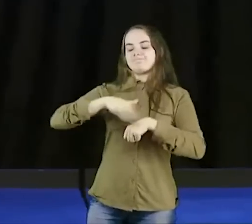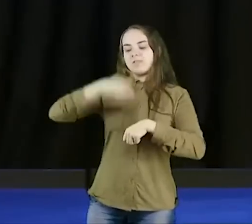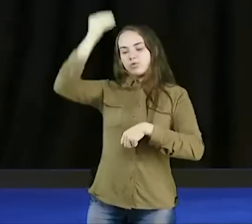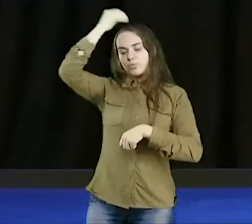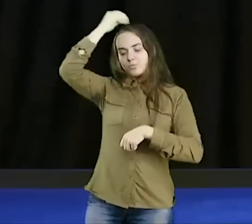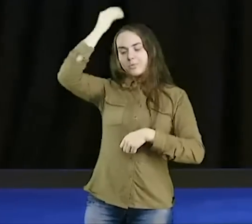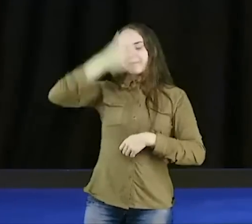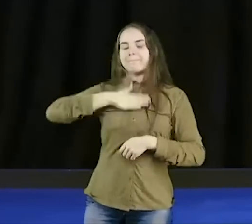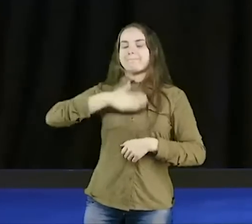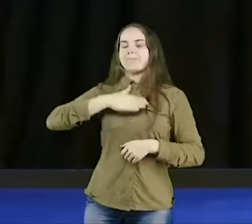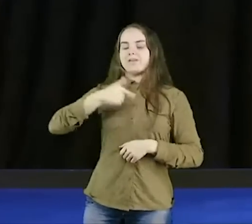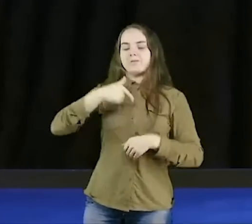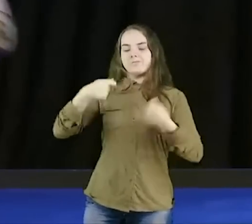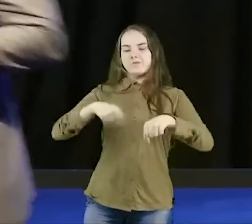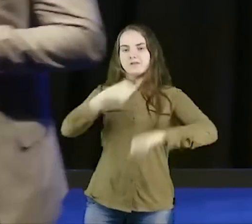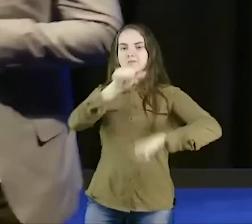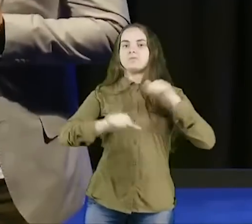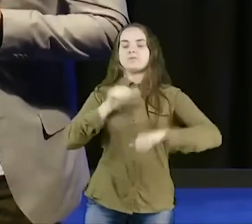eu tenho que me converter,